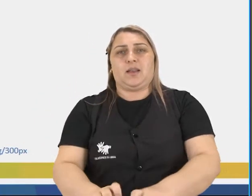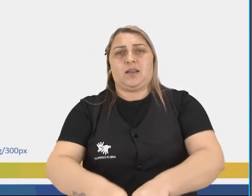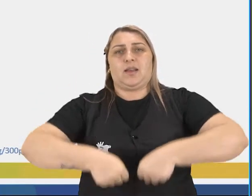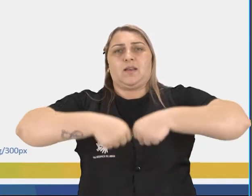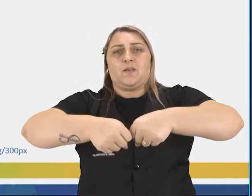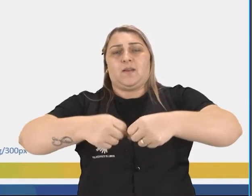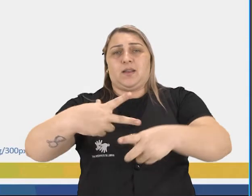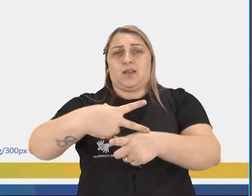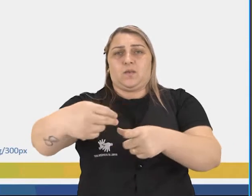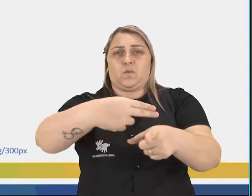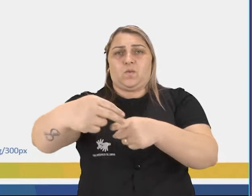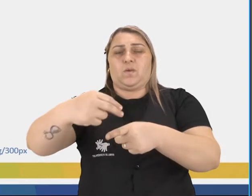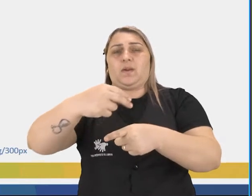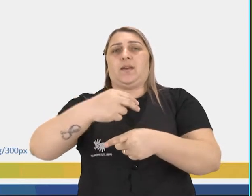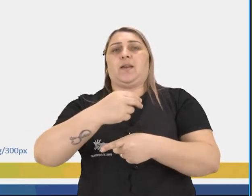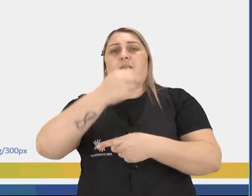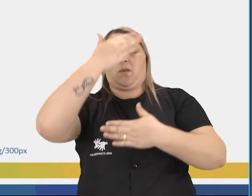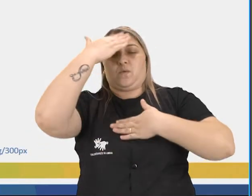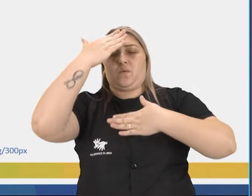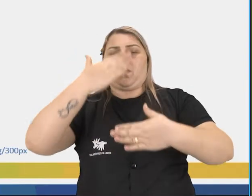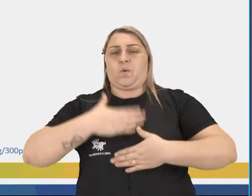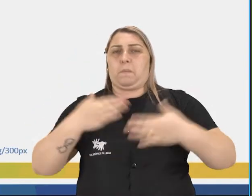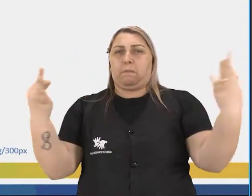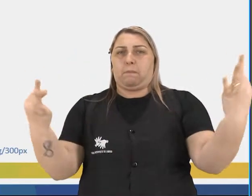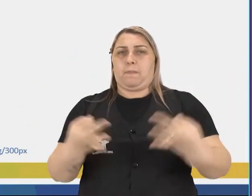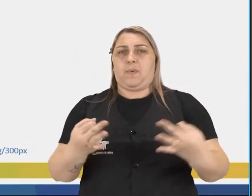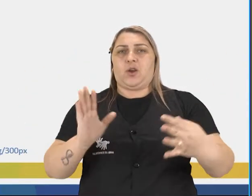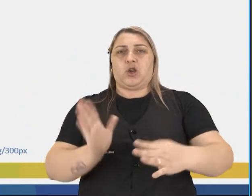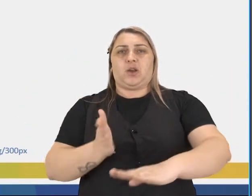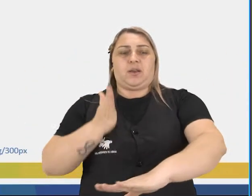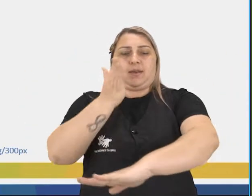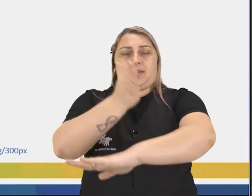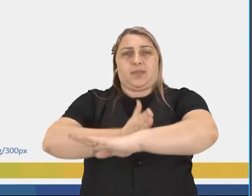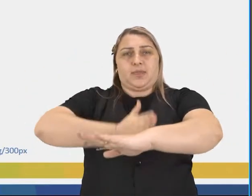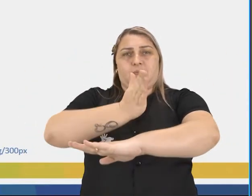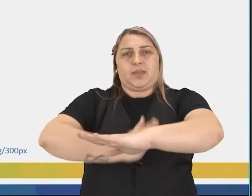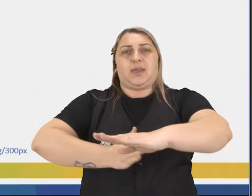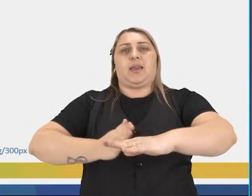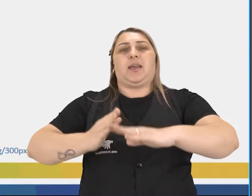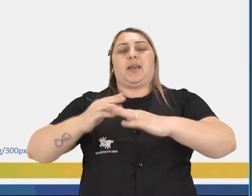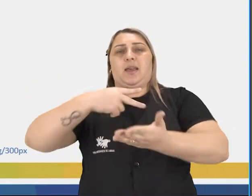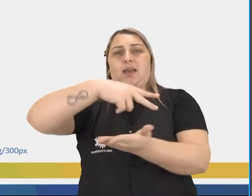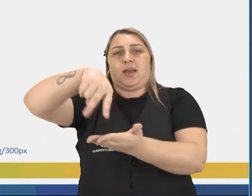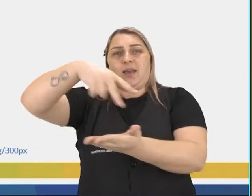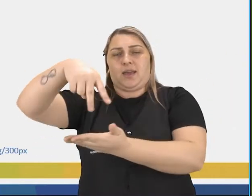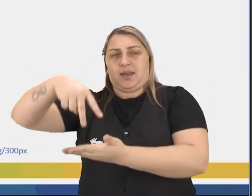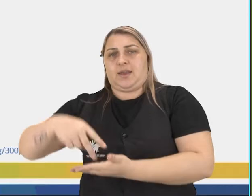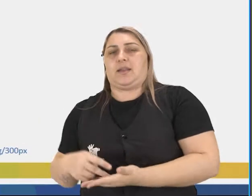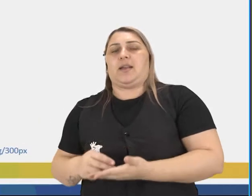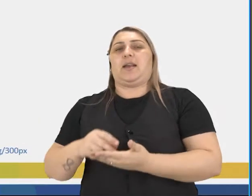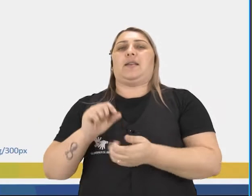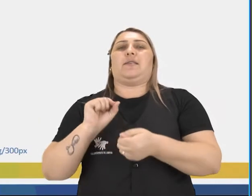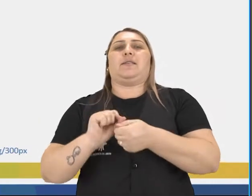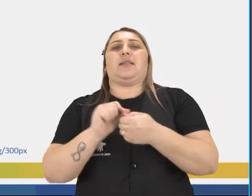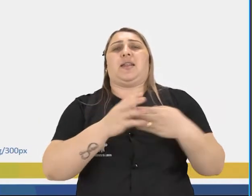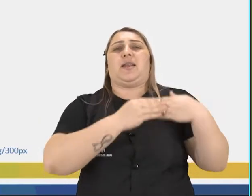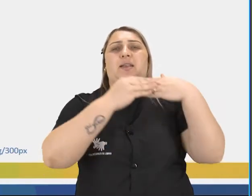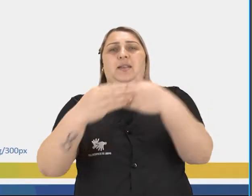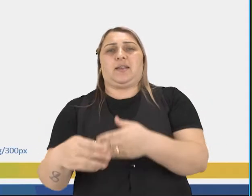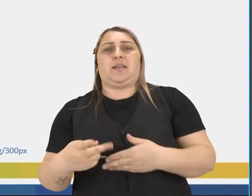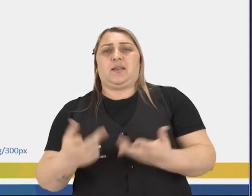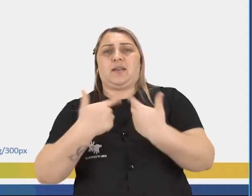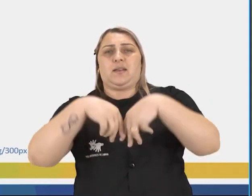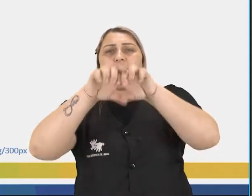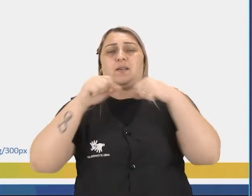nas conquistas de um corpo perfeito. Já na Idade Média, a dança se tornou profana, ou seja, trazendo para a nossa